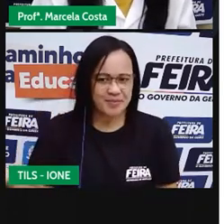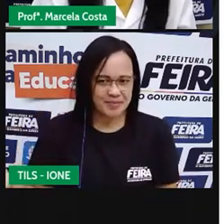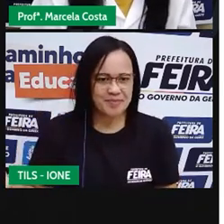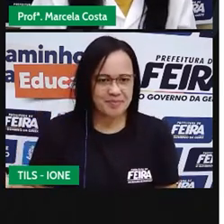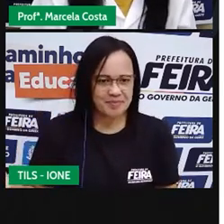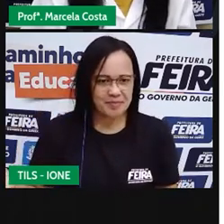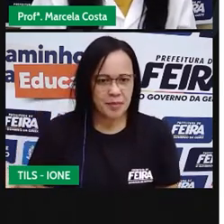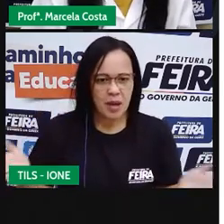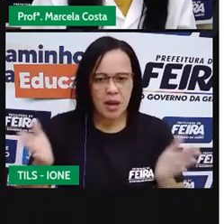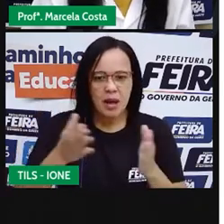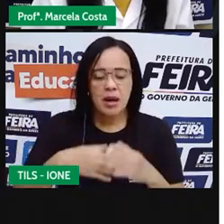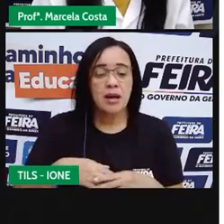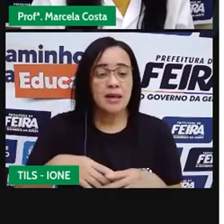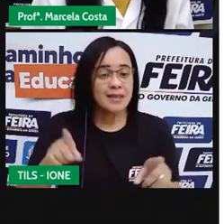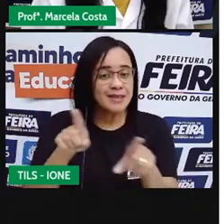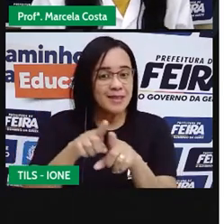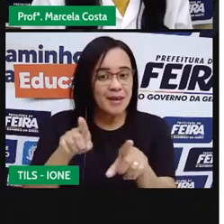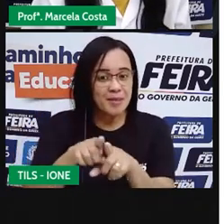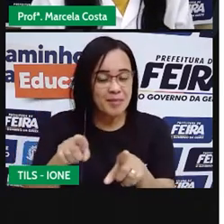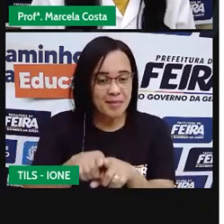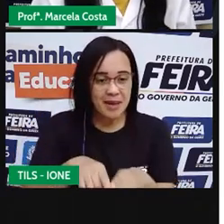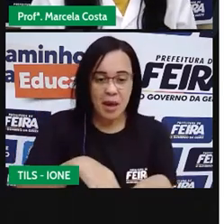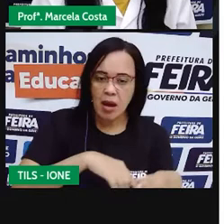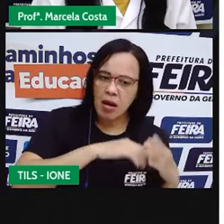também a bela adormecida.